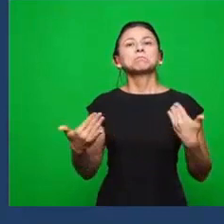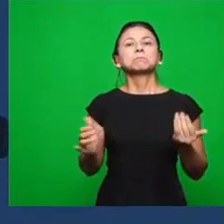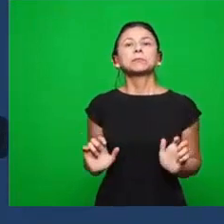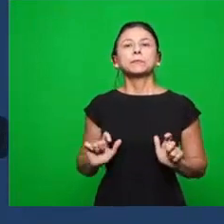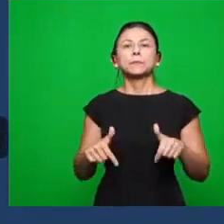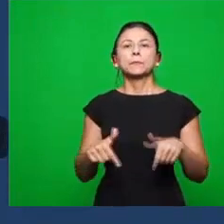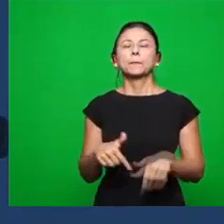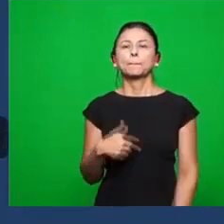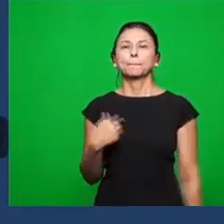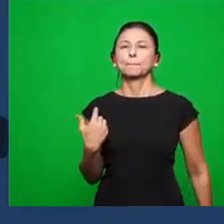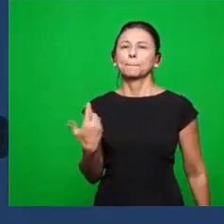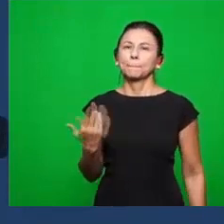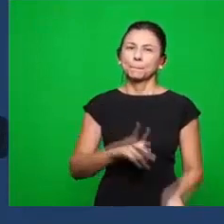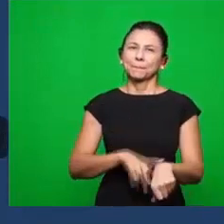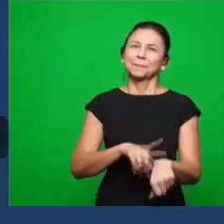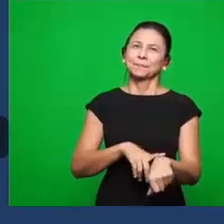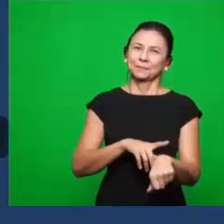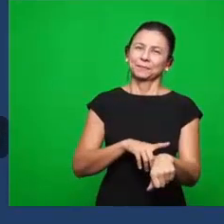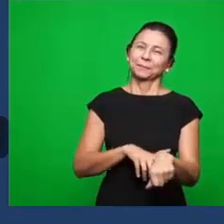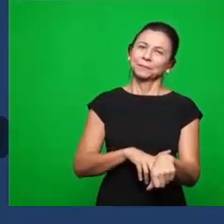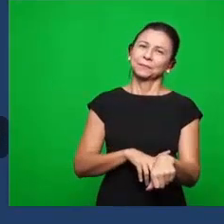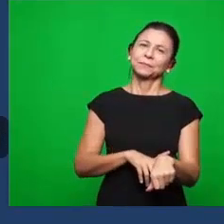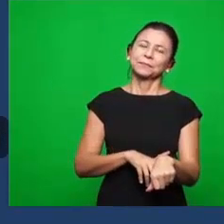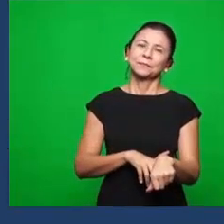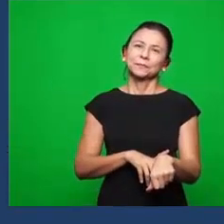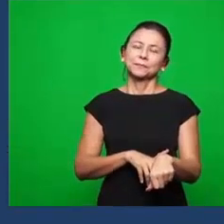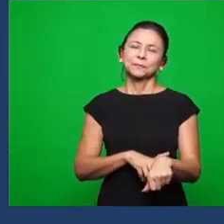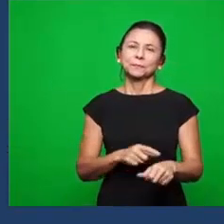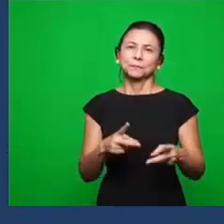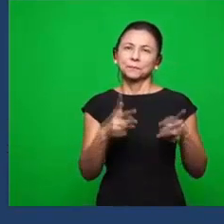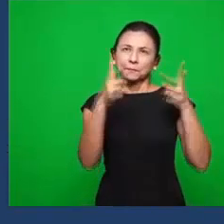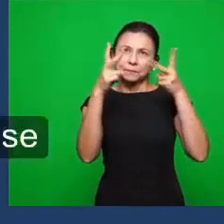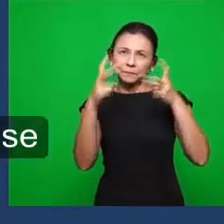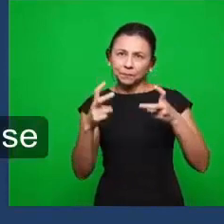Então, nós vamos ter o tempo, os irmãos, fazerem isso aí, essa identificação.